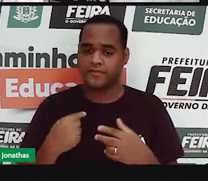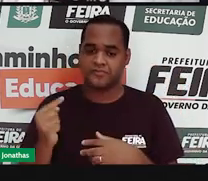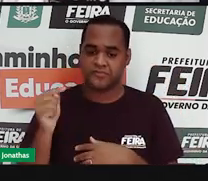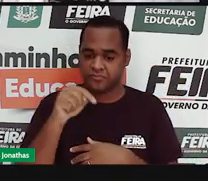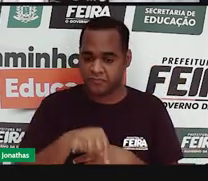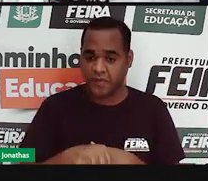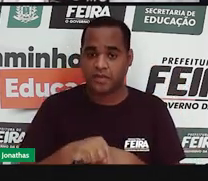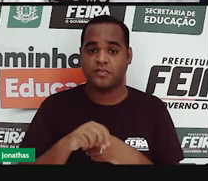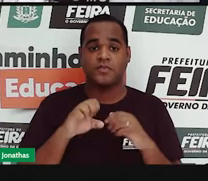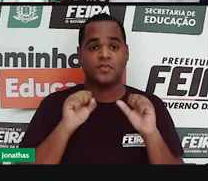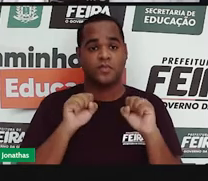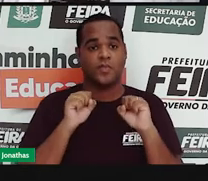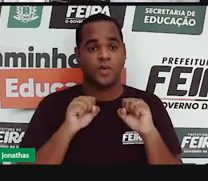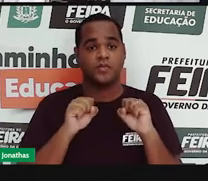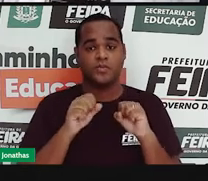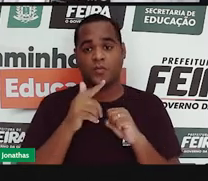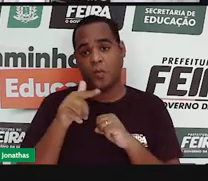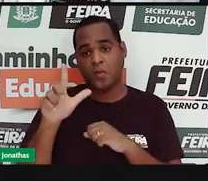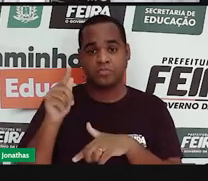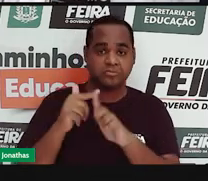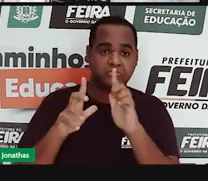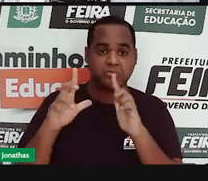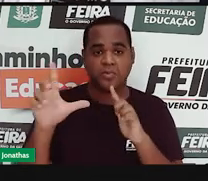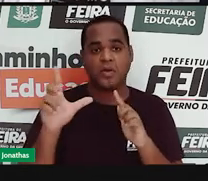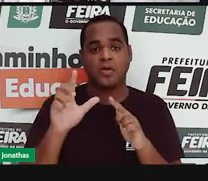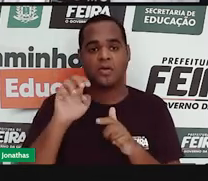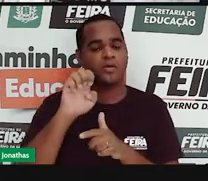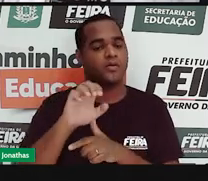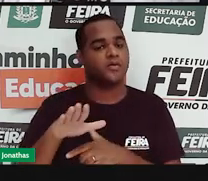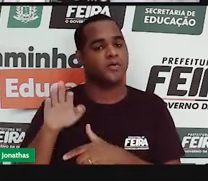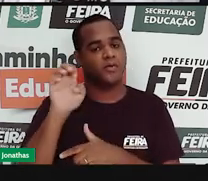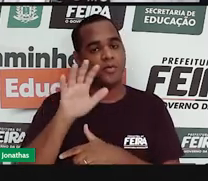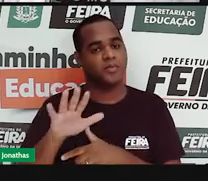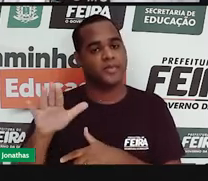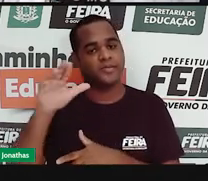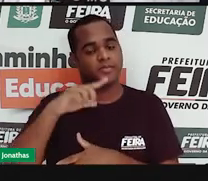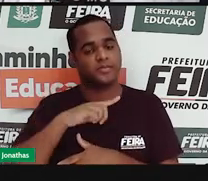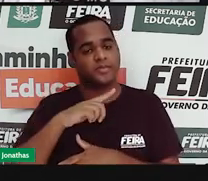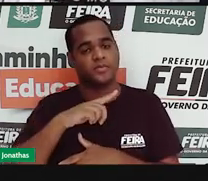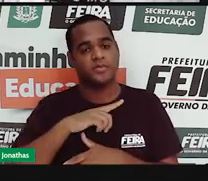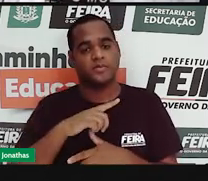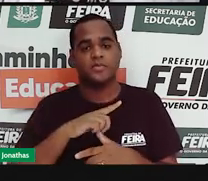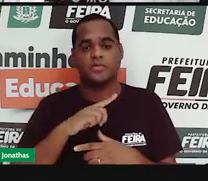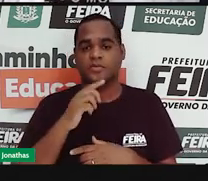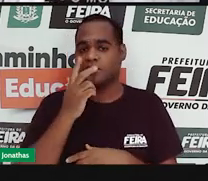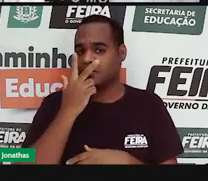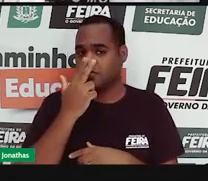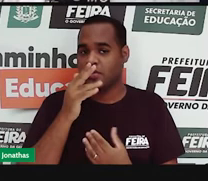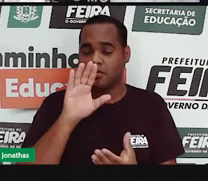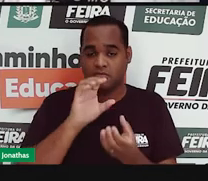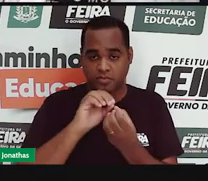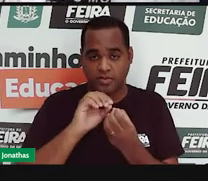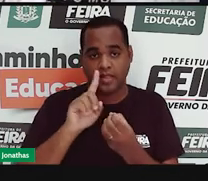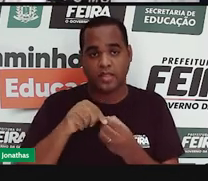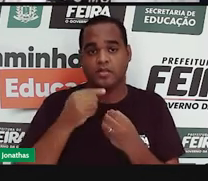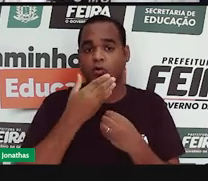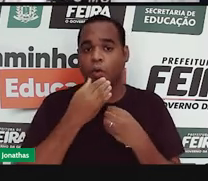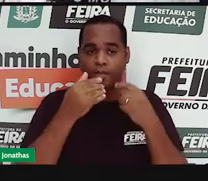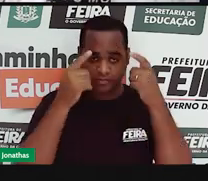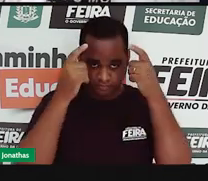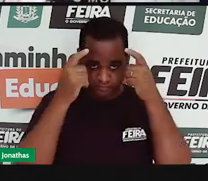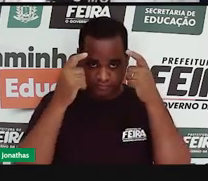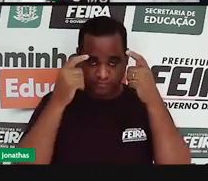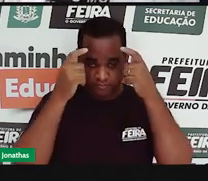conflitos na Europa estavam opondo o reino de Portugal a outras